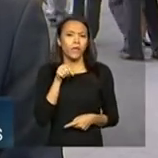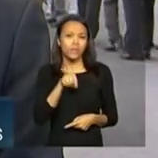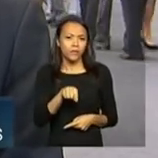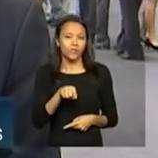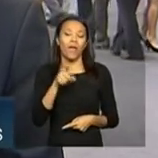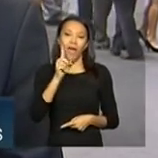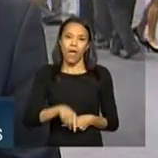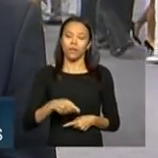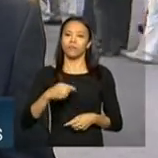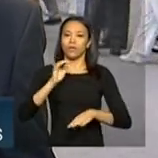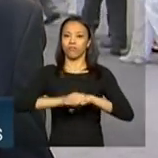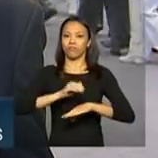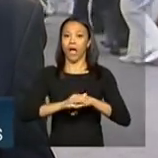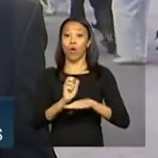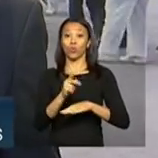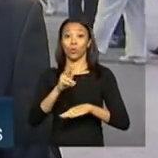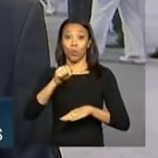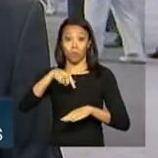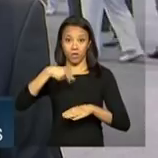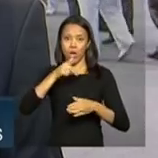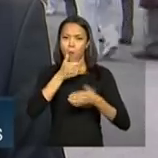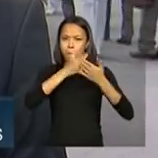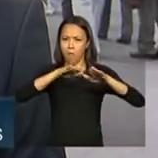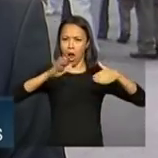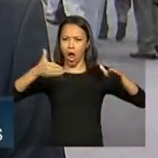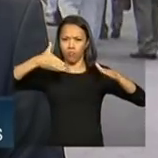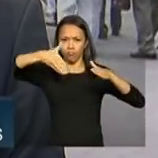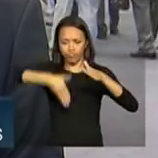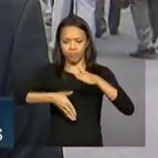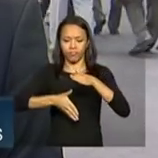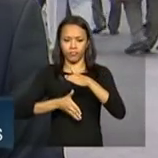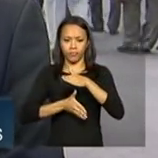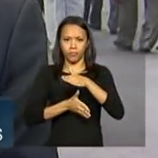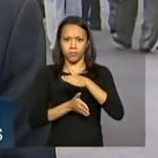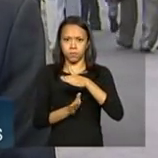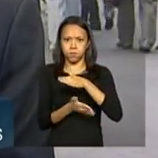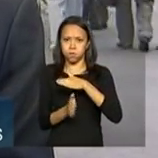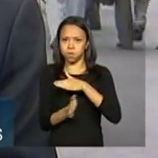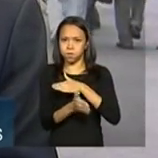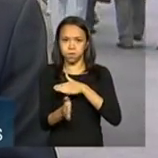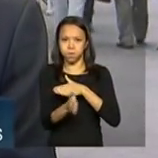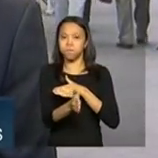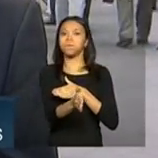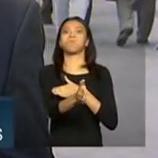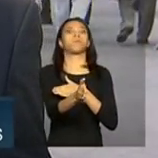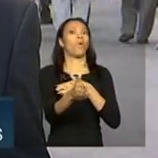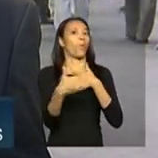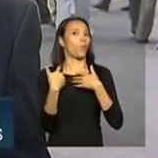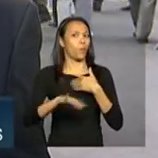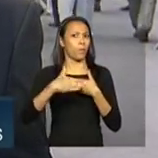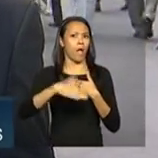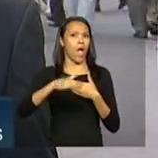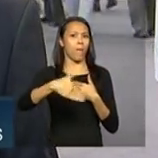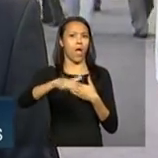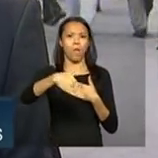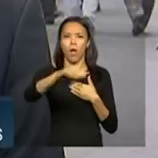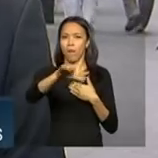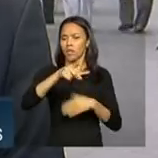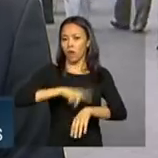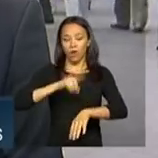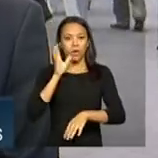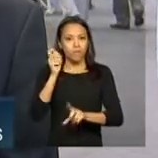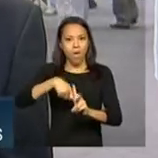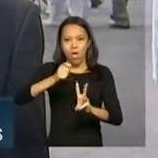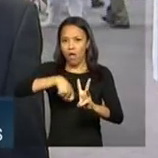grande autonomia em alto mar, é capaz de navegar em velocidades altas por longos períodos, isso